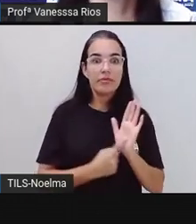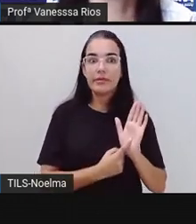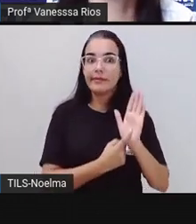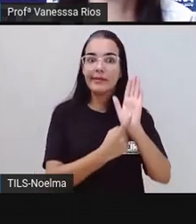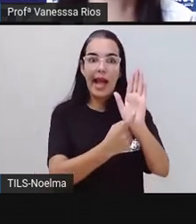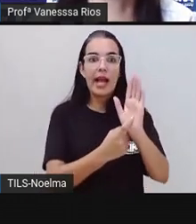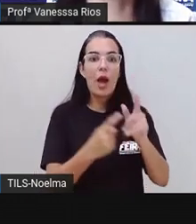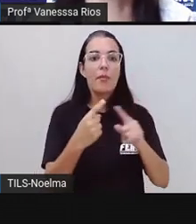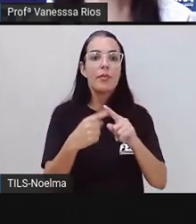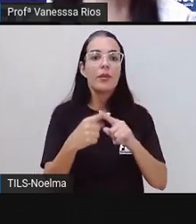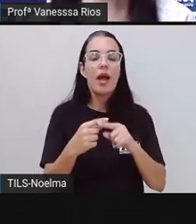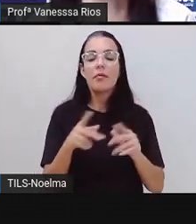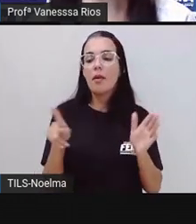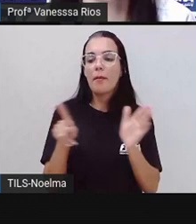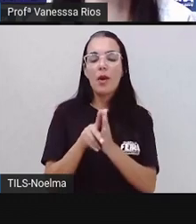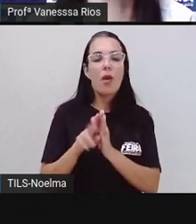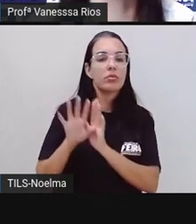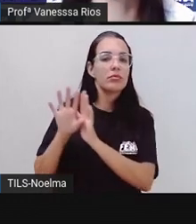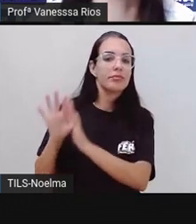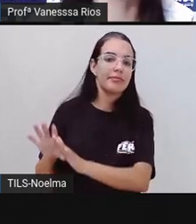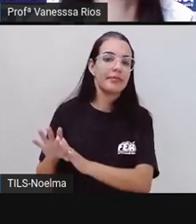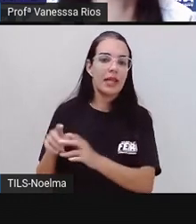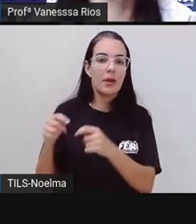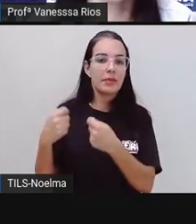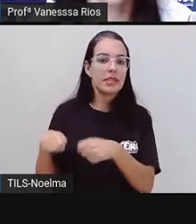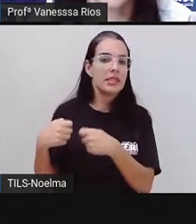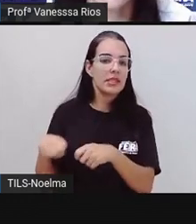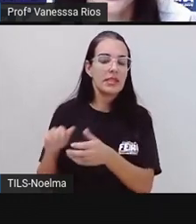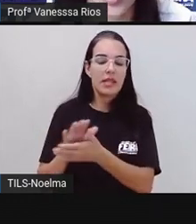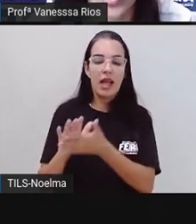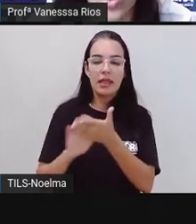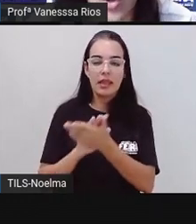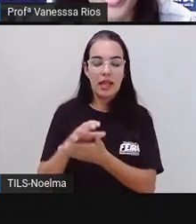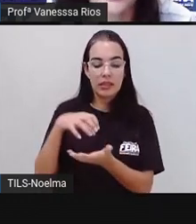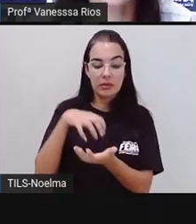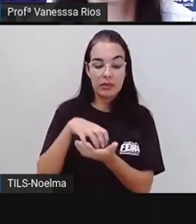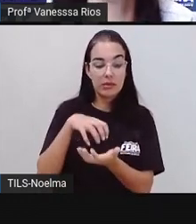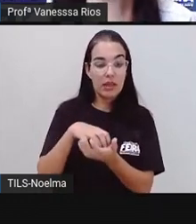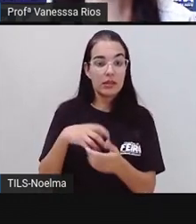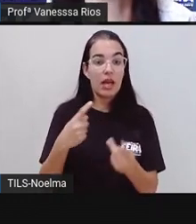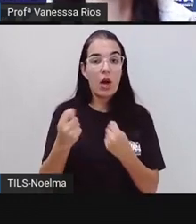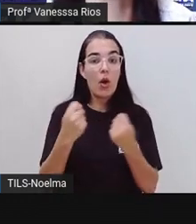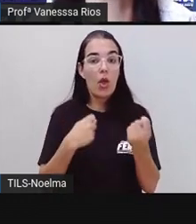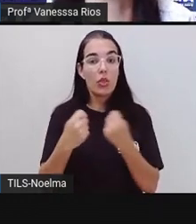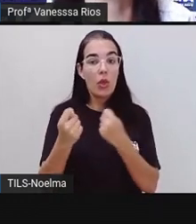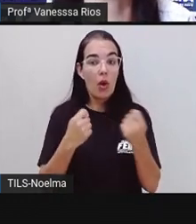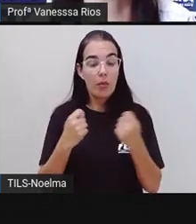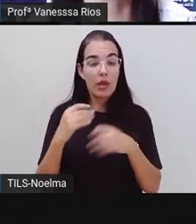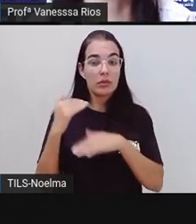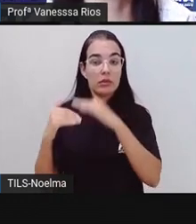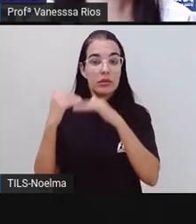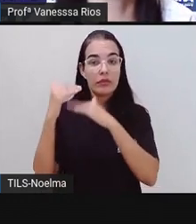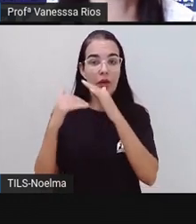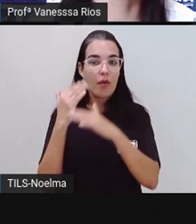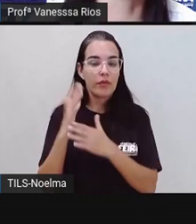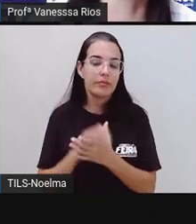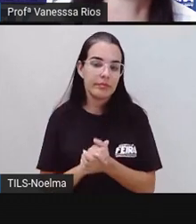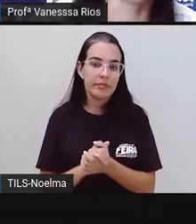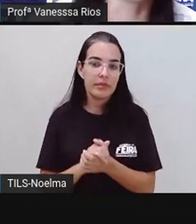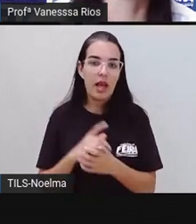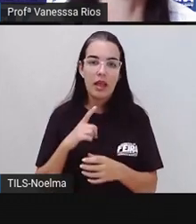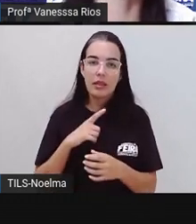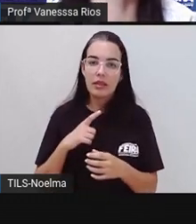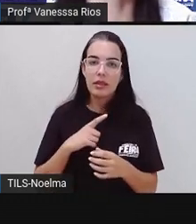por ser autossuficiente em relação a várias atividades econômicas que o distrito desenvolve. Então lá tem